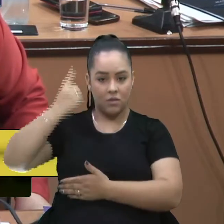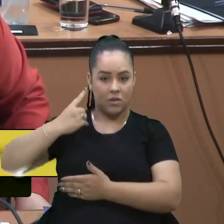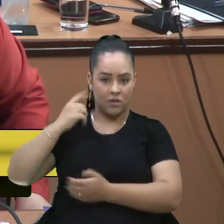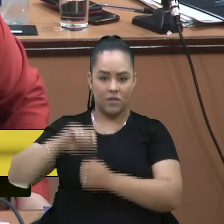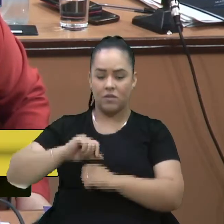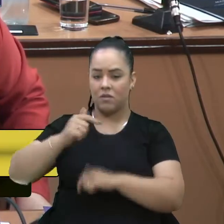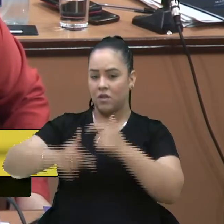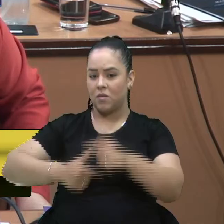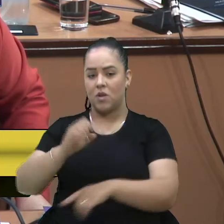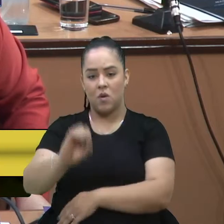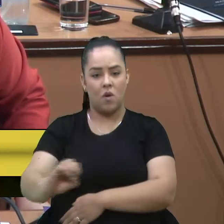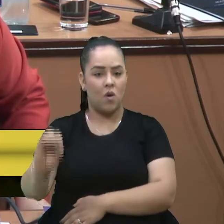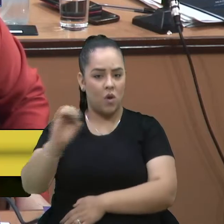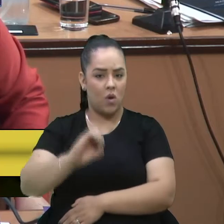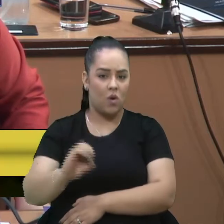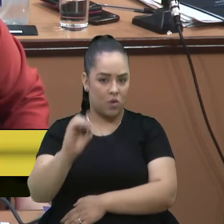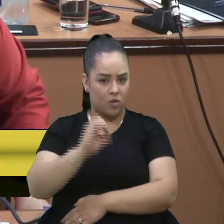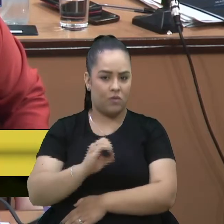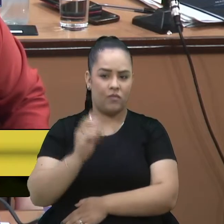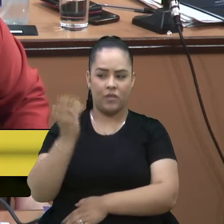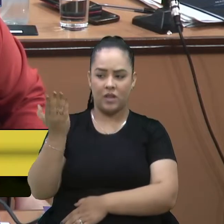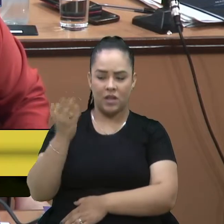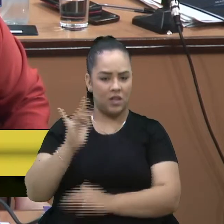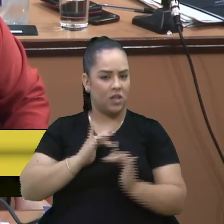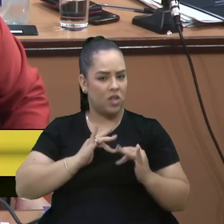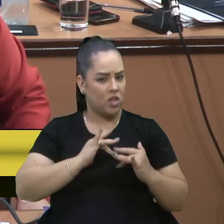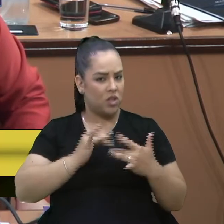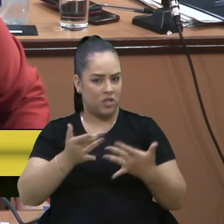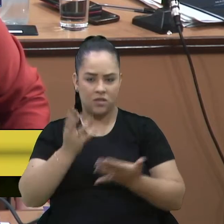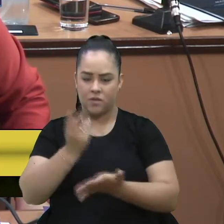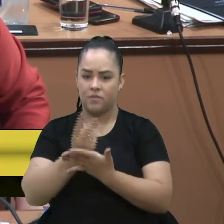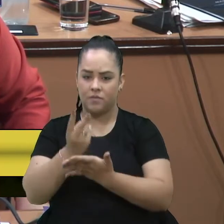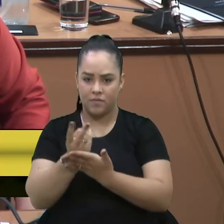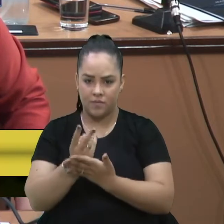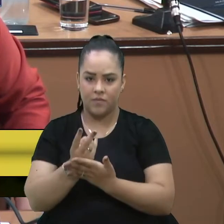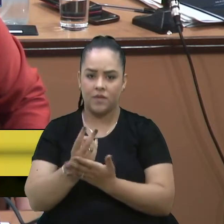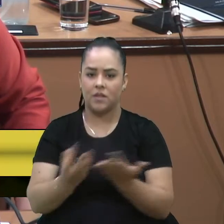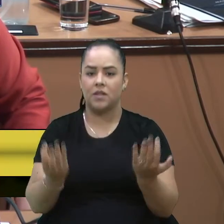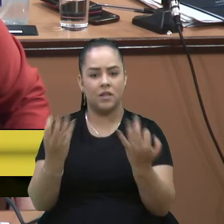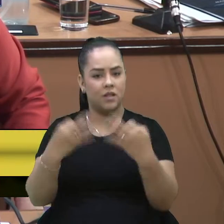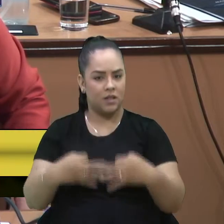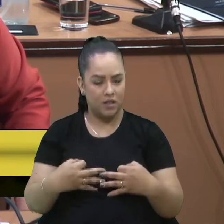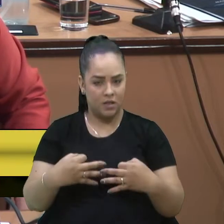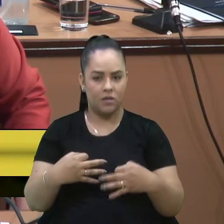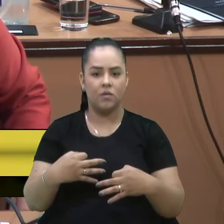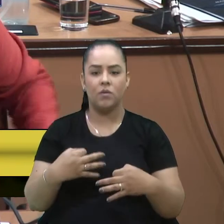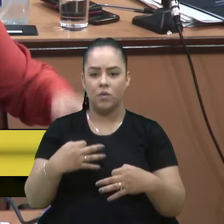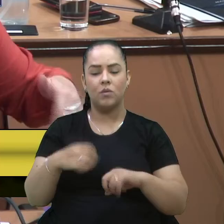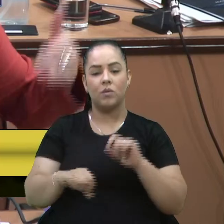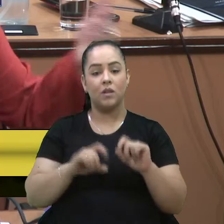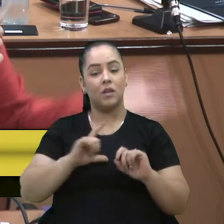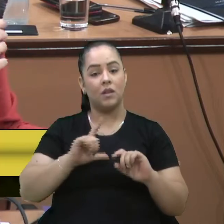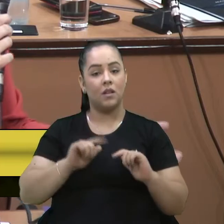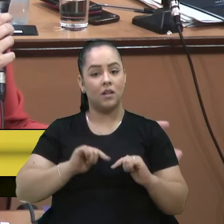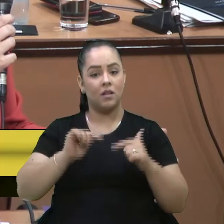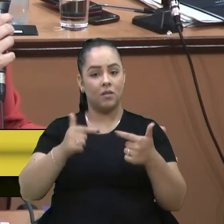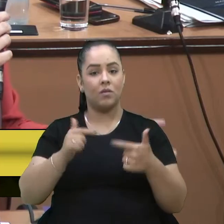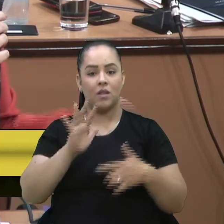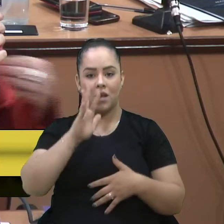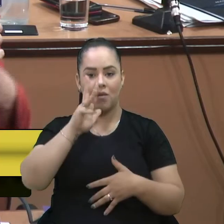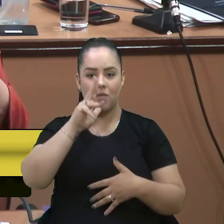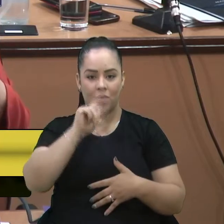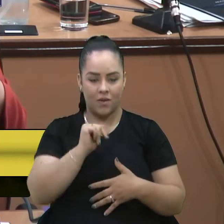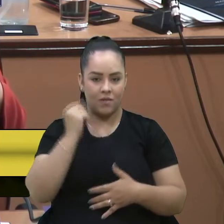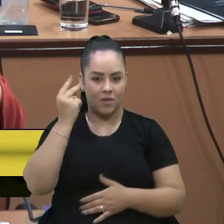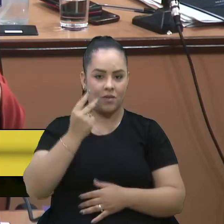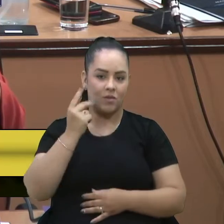incrível. Essa é a palavra, extremamente dedicado. E, com certeza, os frutos dessas ações demoram, né, vereador?